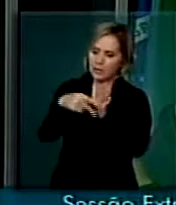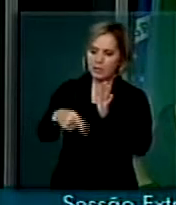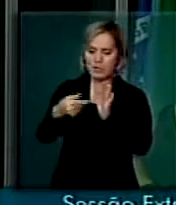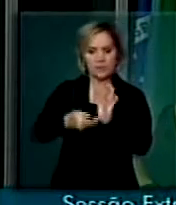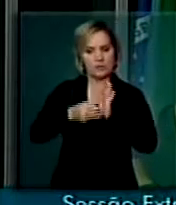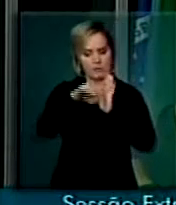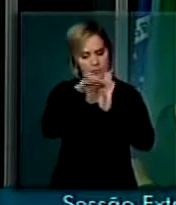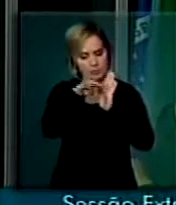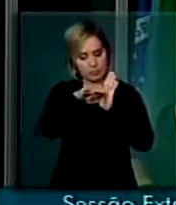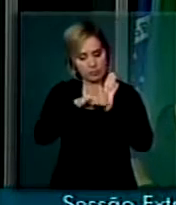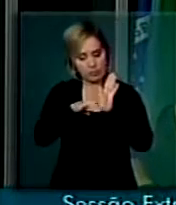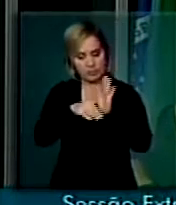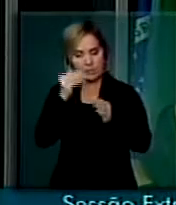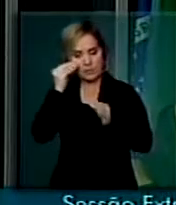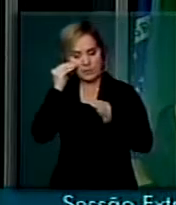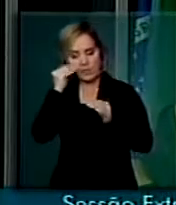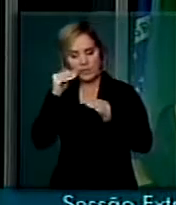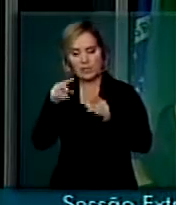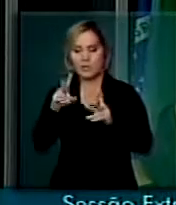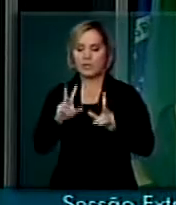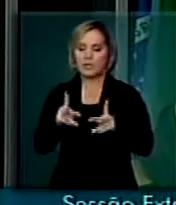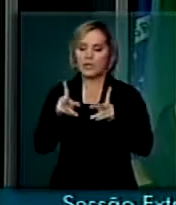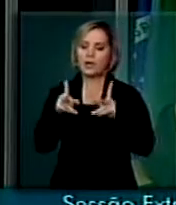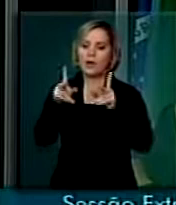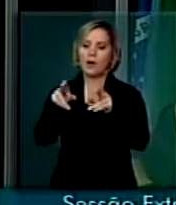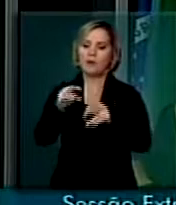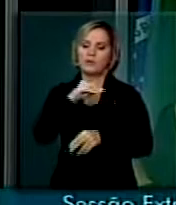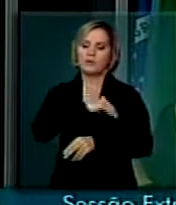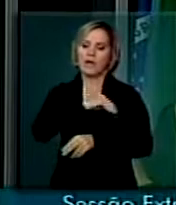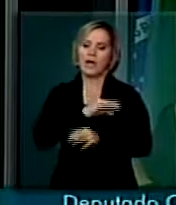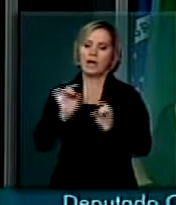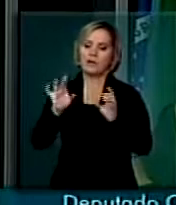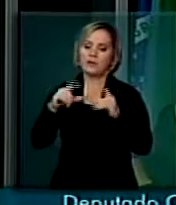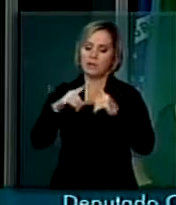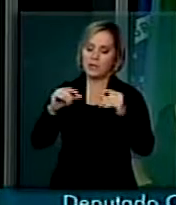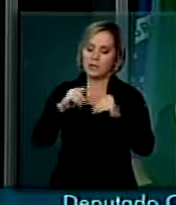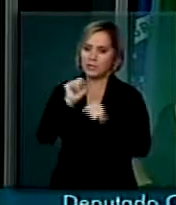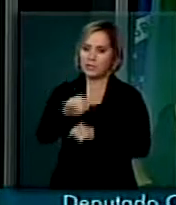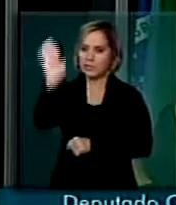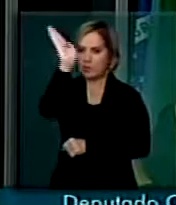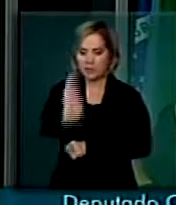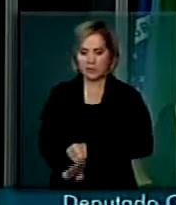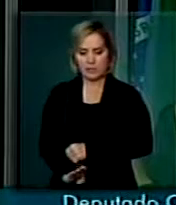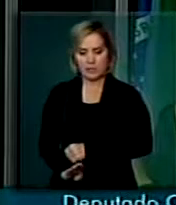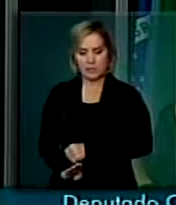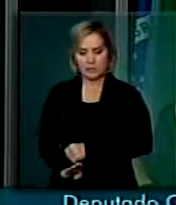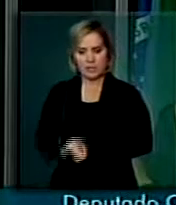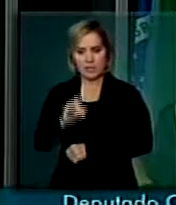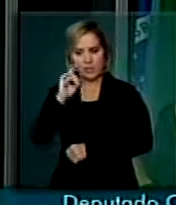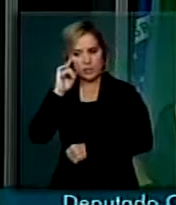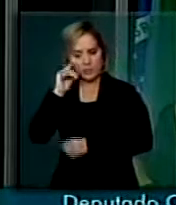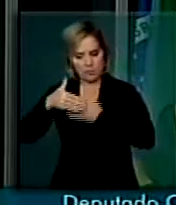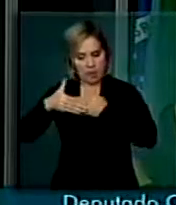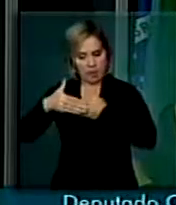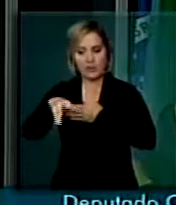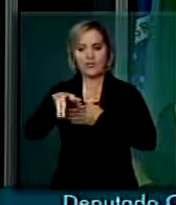de igualdade salarial com os bombeiros e policiais militares de Brasília. E dia 2 e 3, os nobres parlamentares já estão recebendo